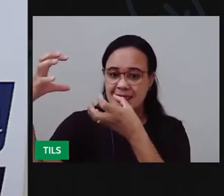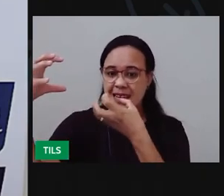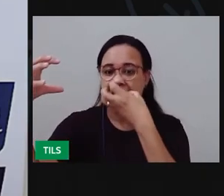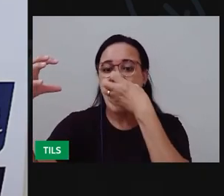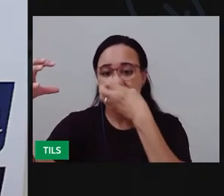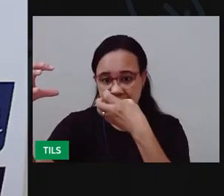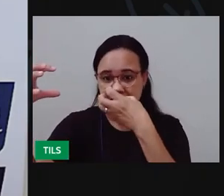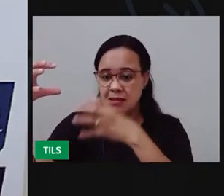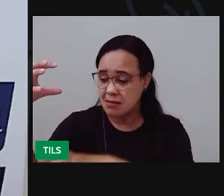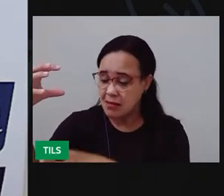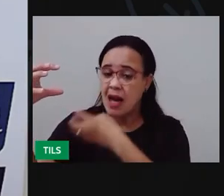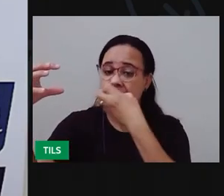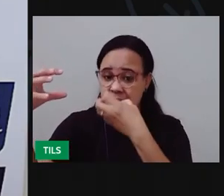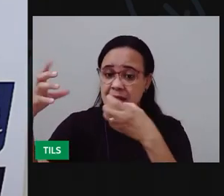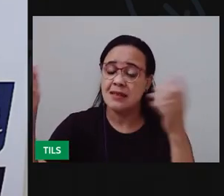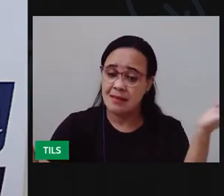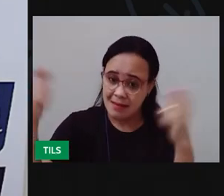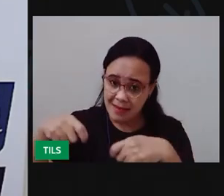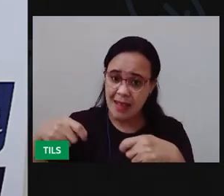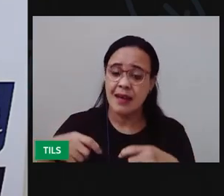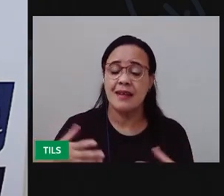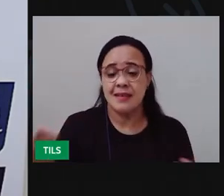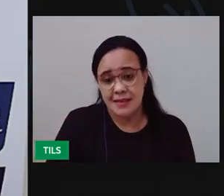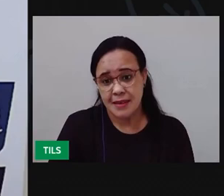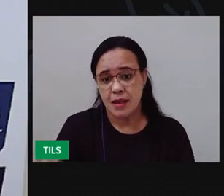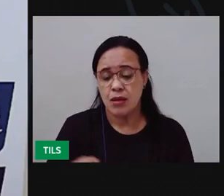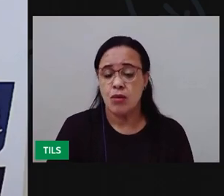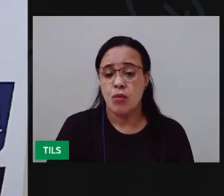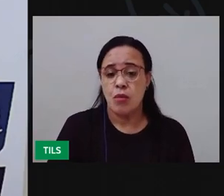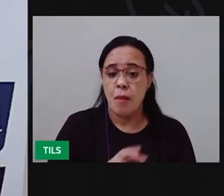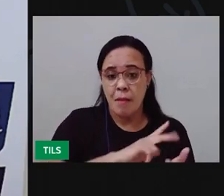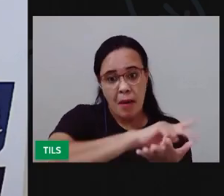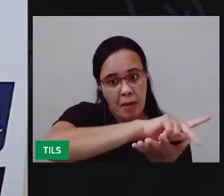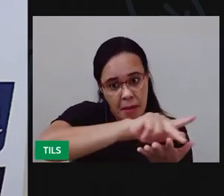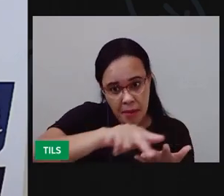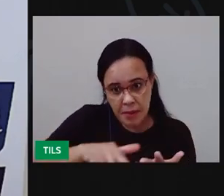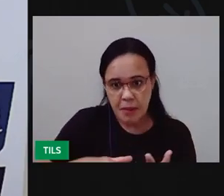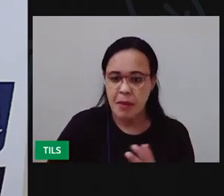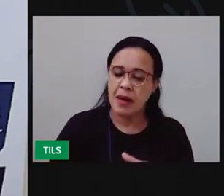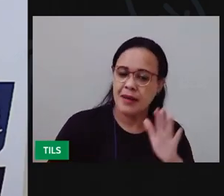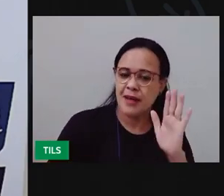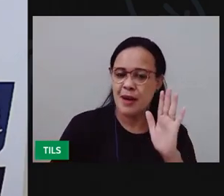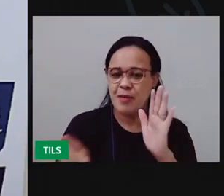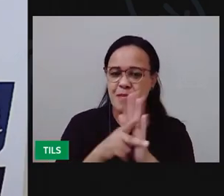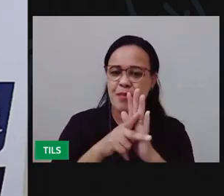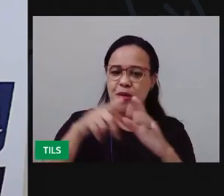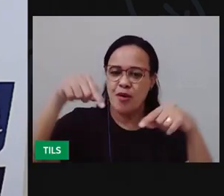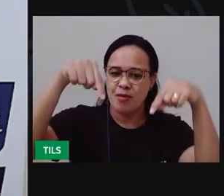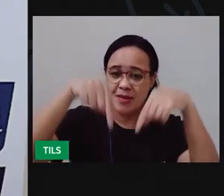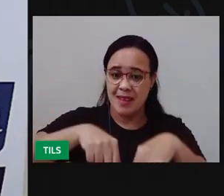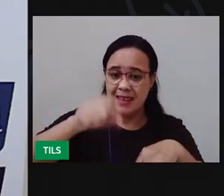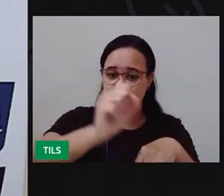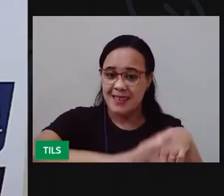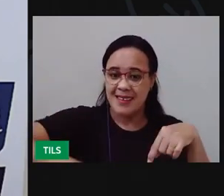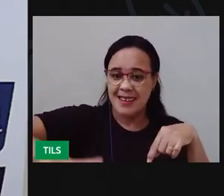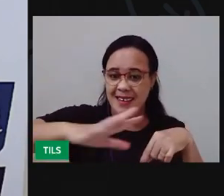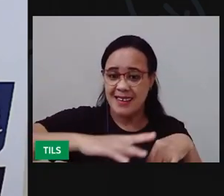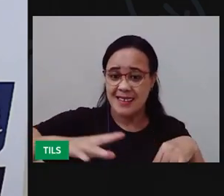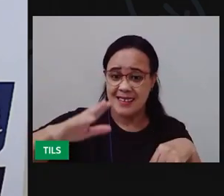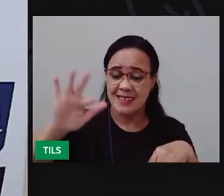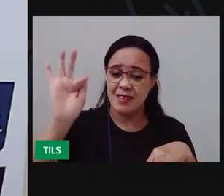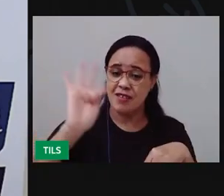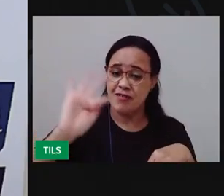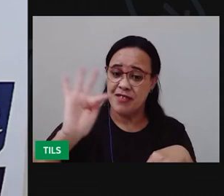cajarana que são plantas aqui comuns na nossa região eu mostrei também para